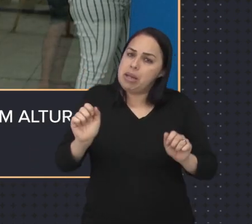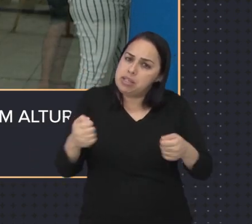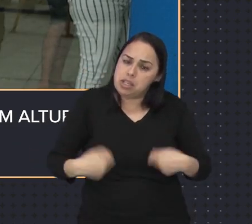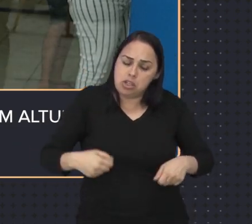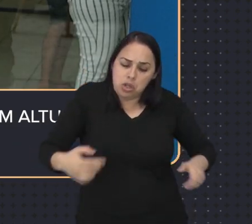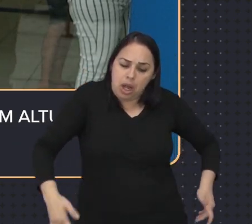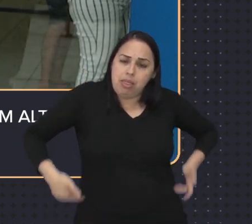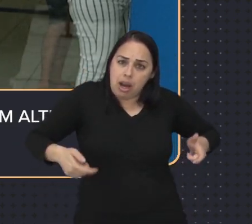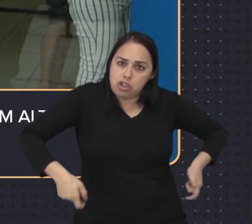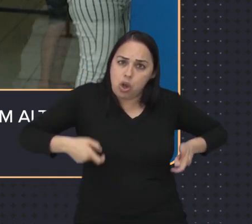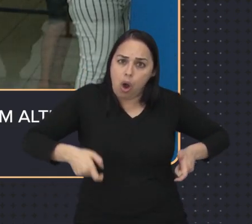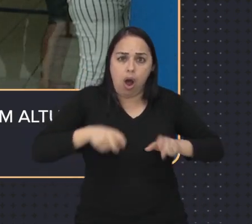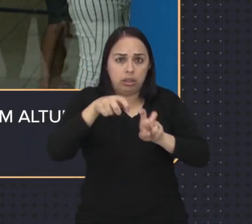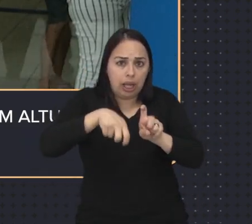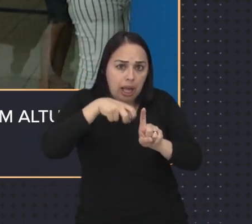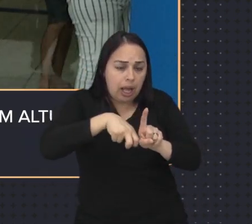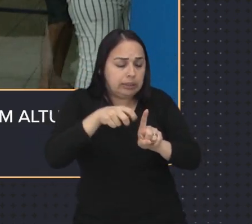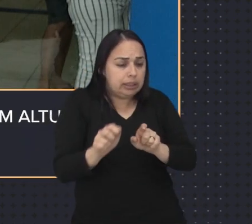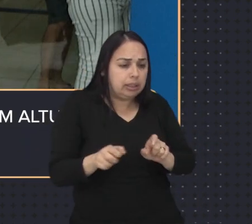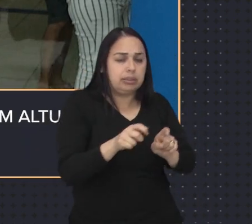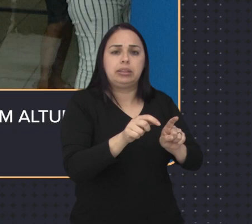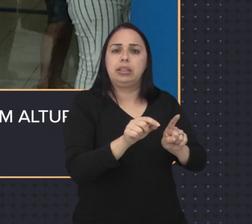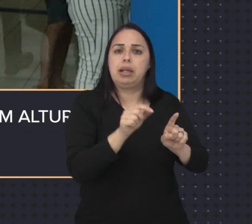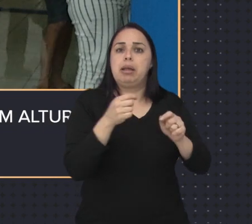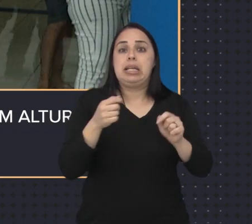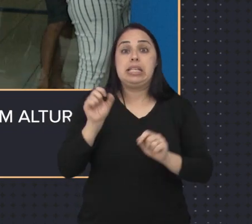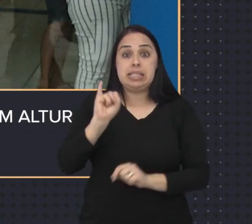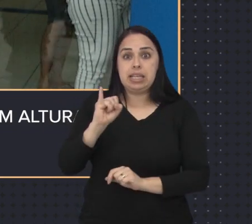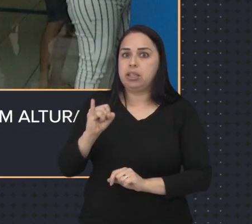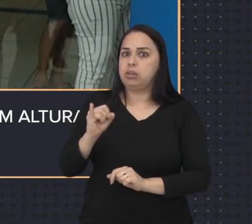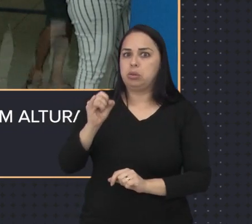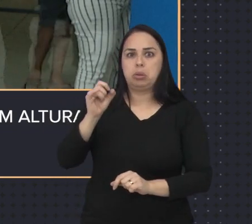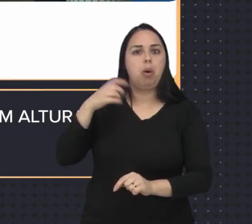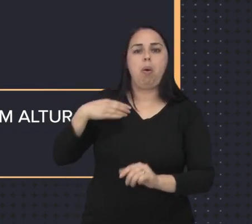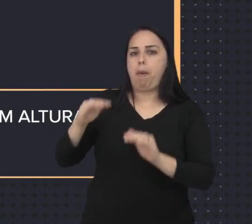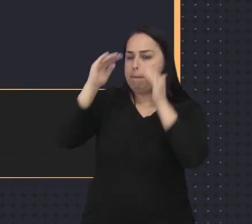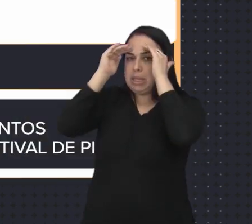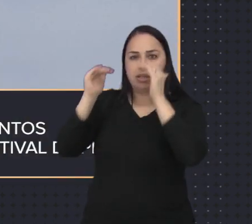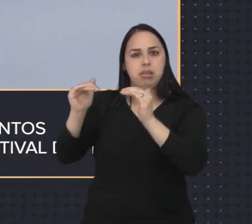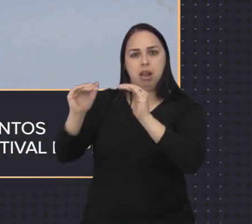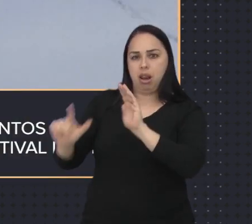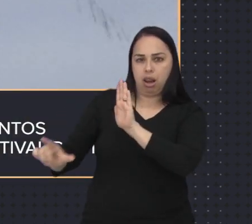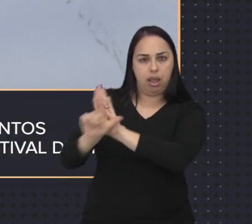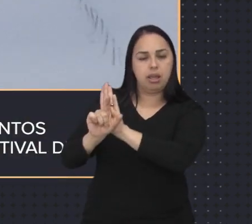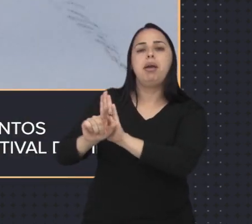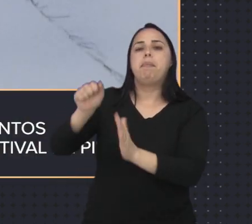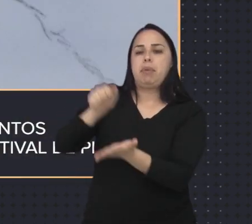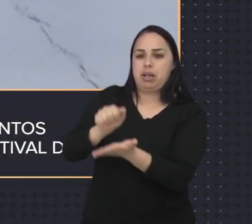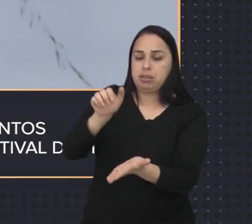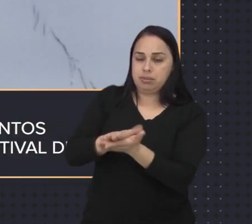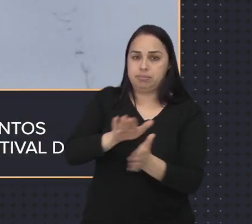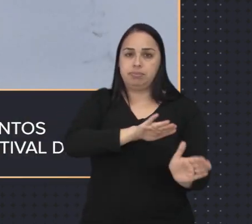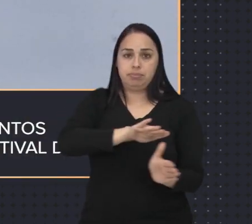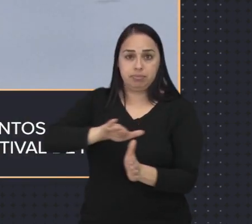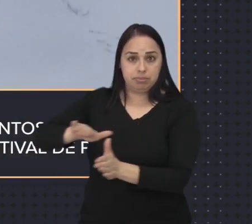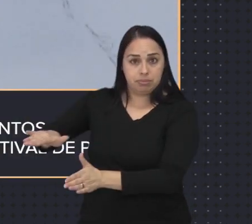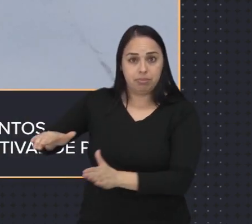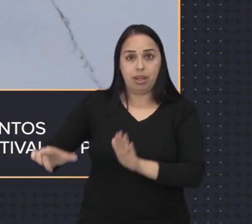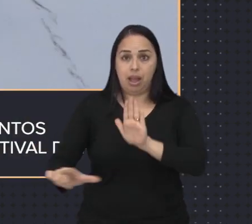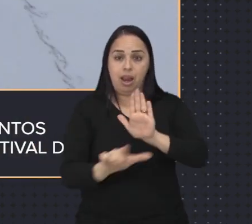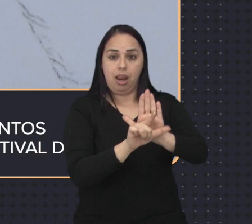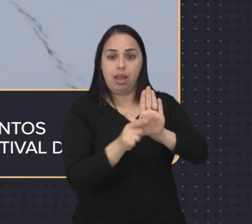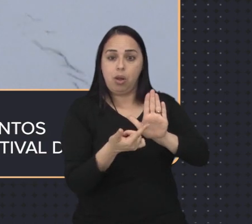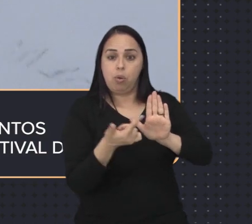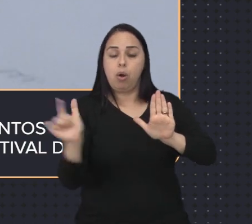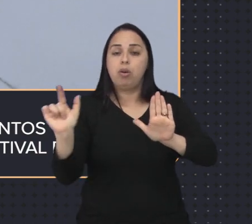cadeira de rodas. Os estabelecimentos que descumprirem a lei podem pagar multa. Agora é lei? Já foi sancionada